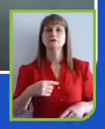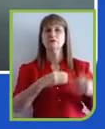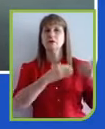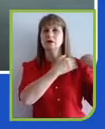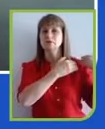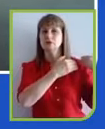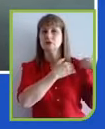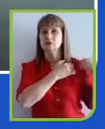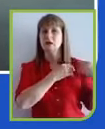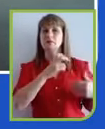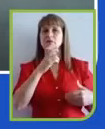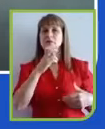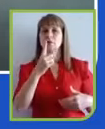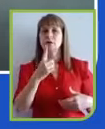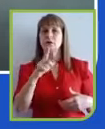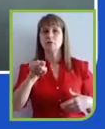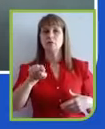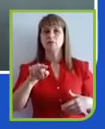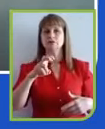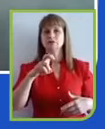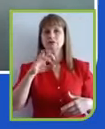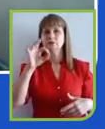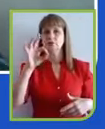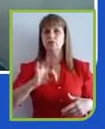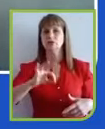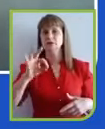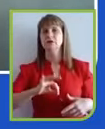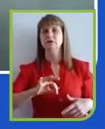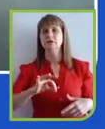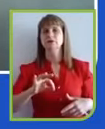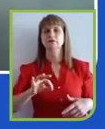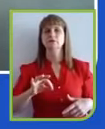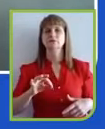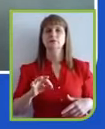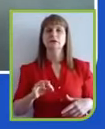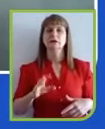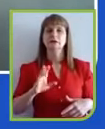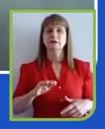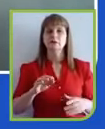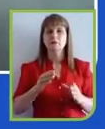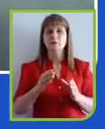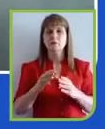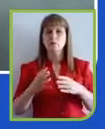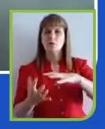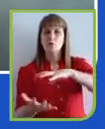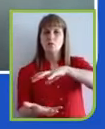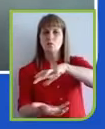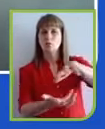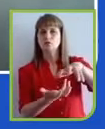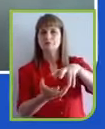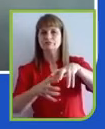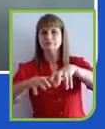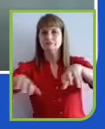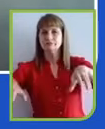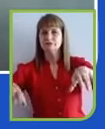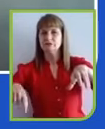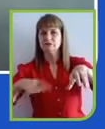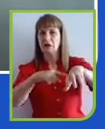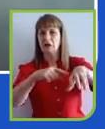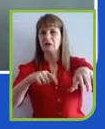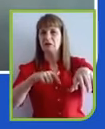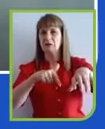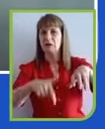de gás de efeito estufa. Então, metade do mundo trabalhando fortemente, a outra metade, se não trabalhar,